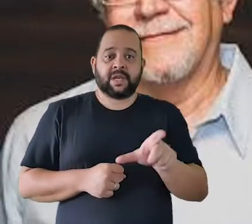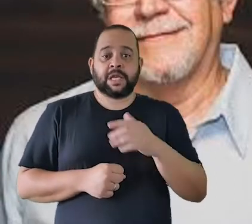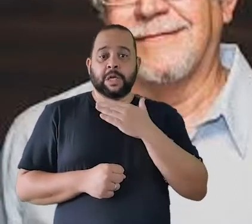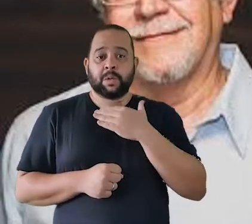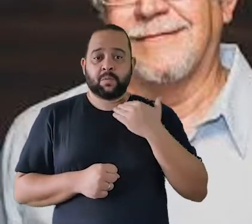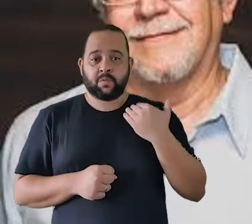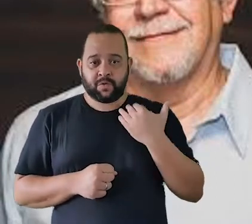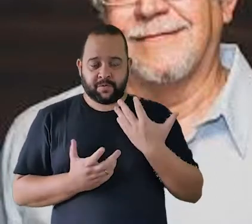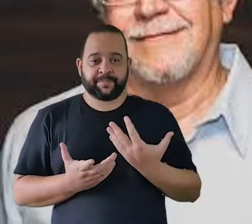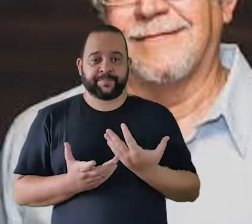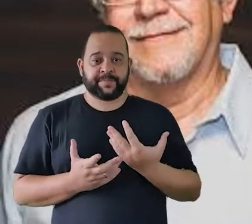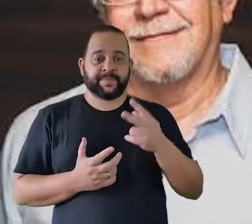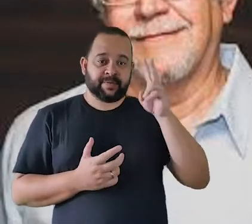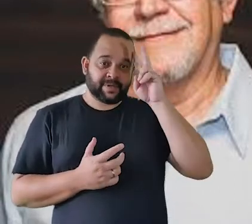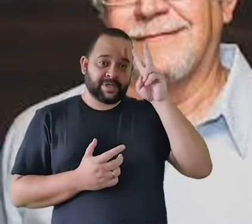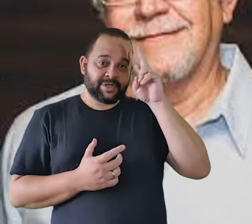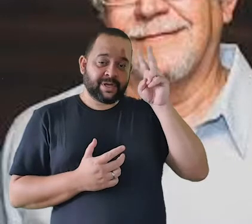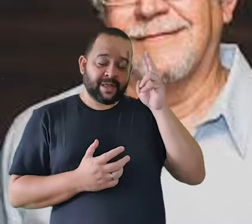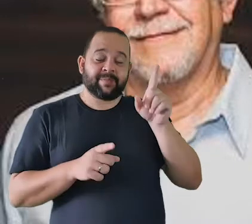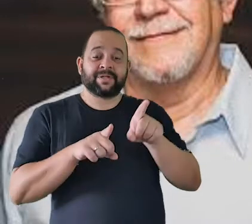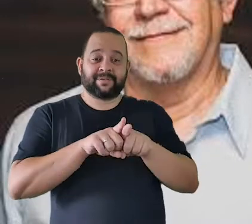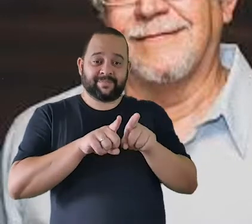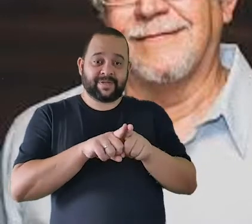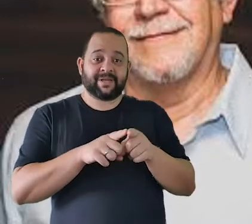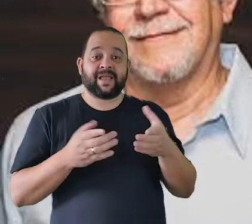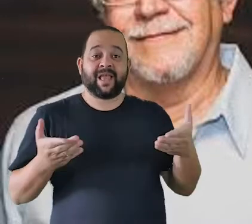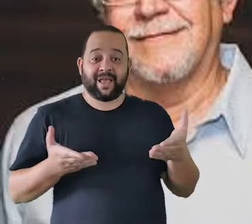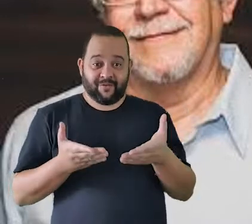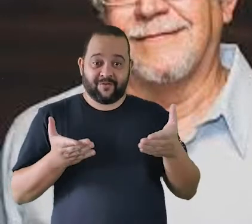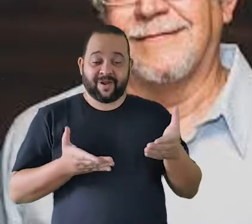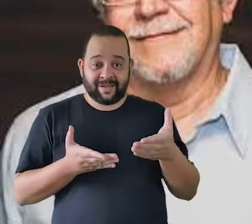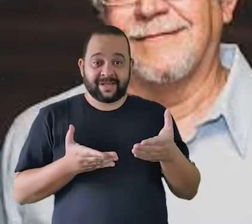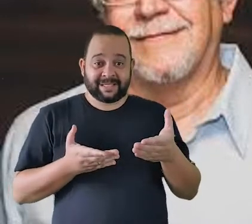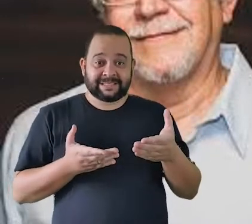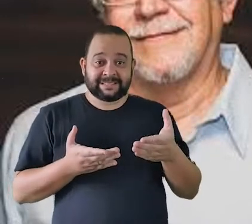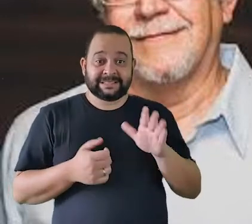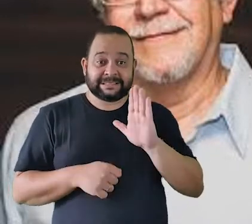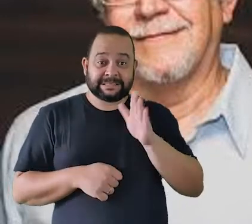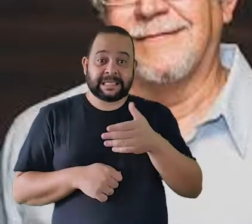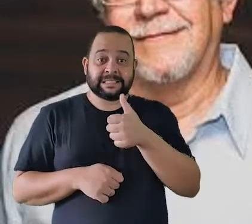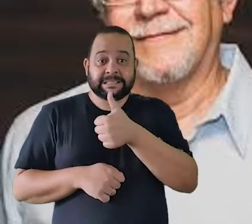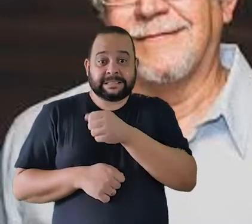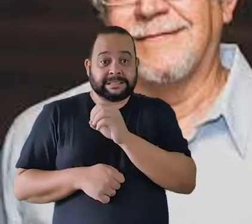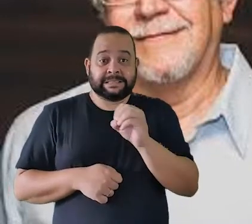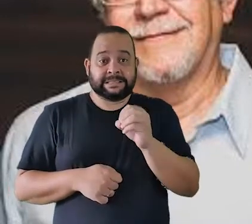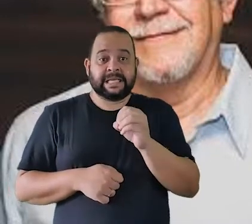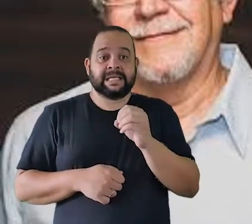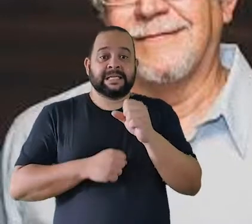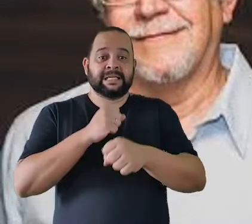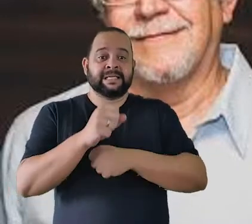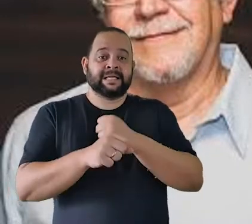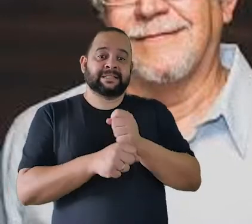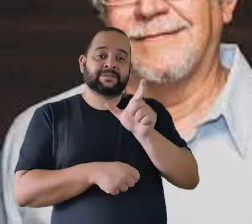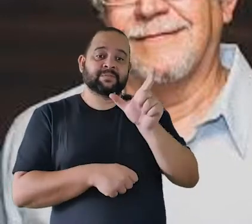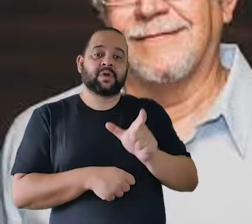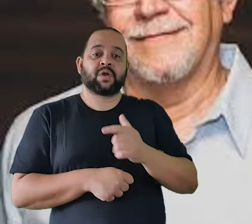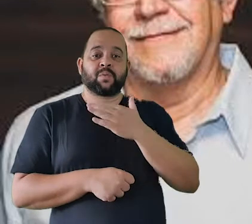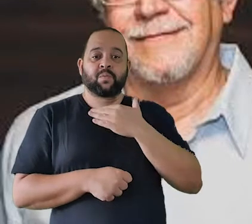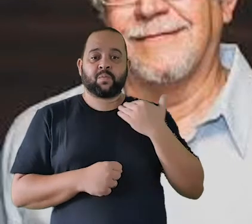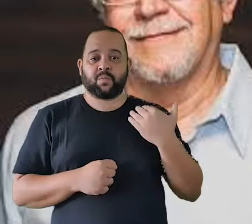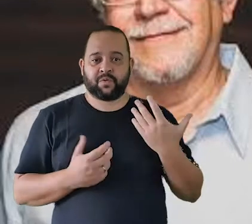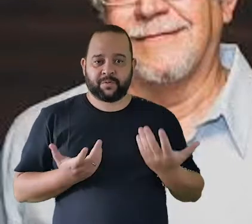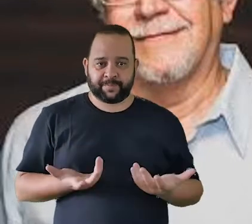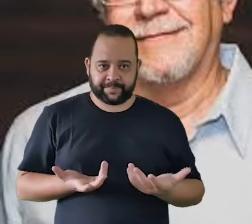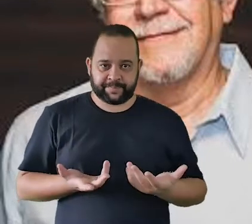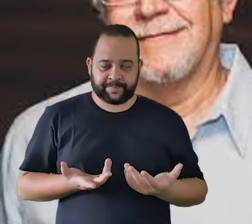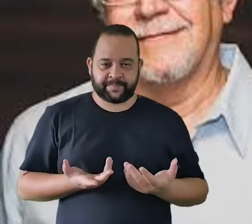nesse ano, a gente lembra também o centenário da sua morte. Duas datas comemorativas, a gente não comemora